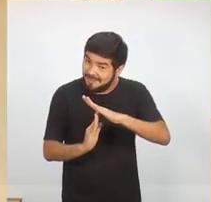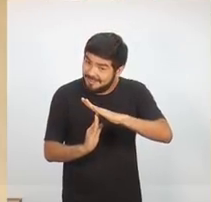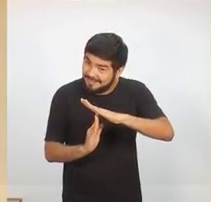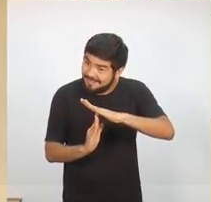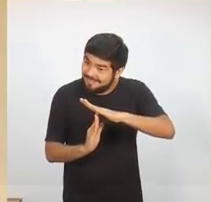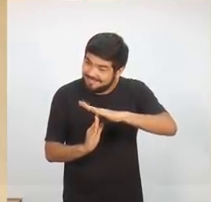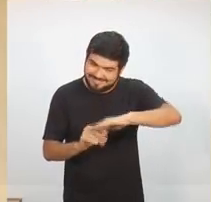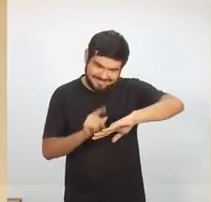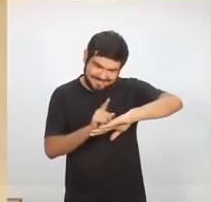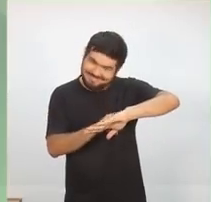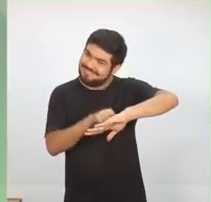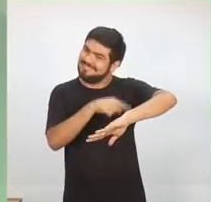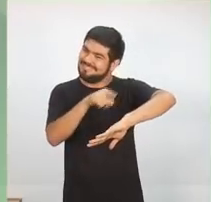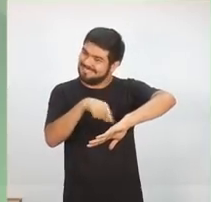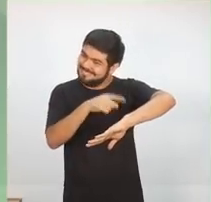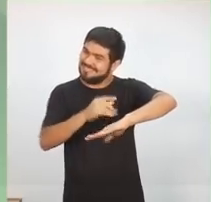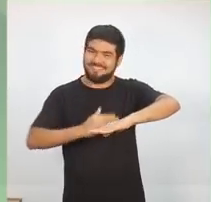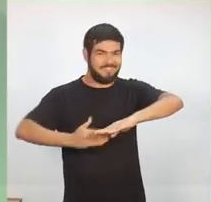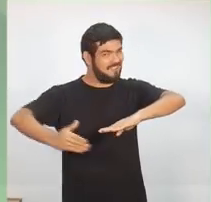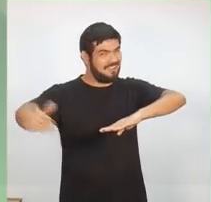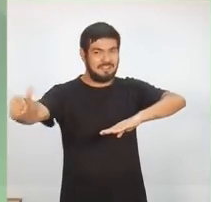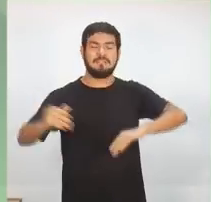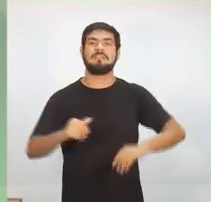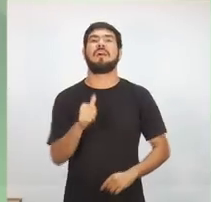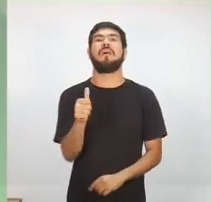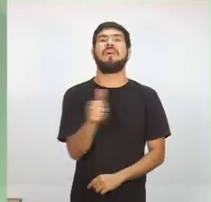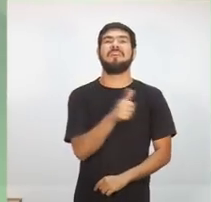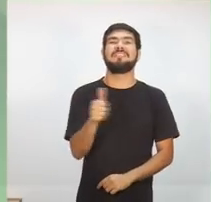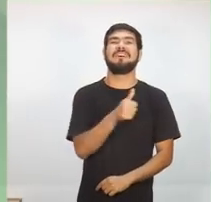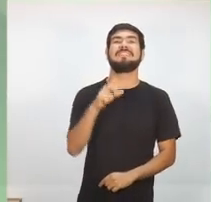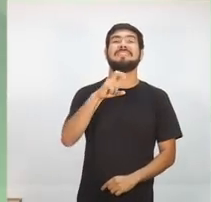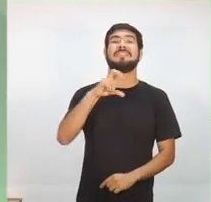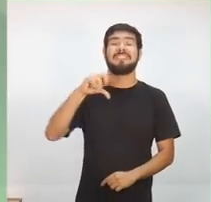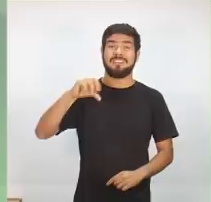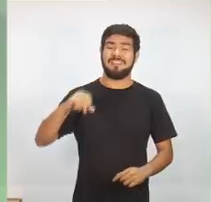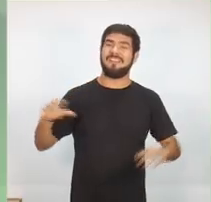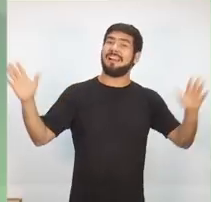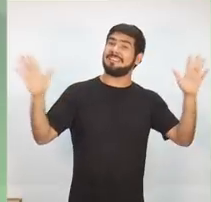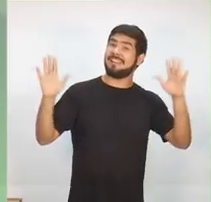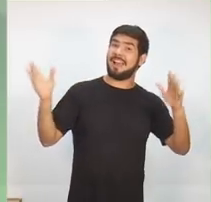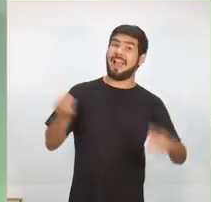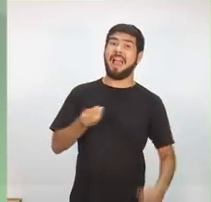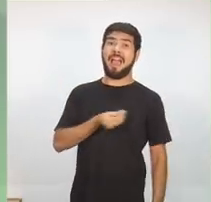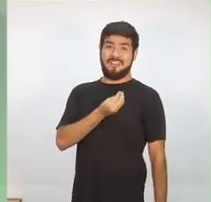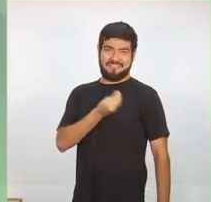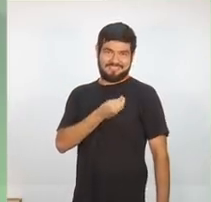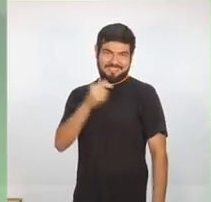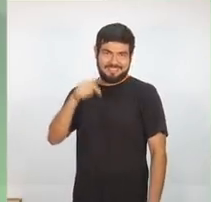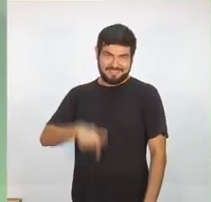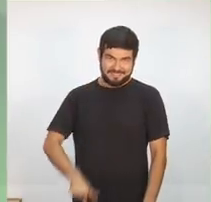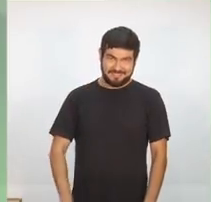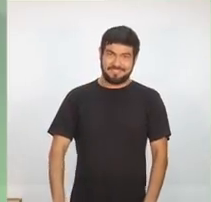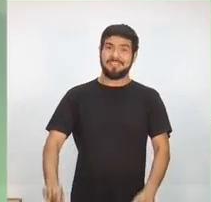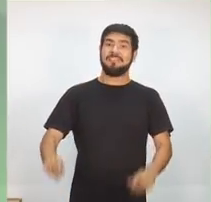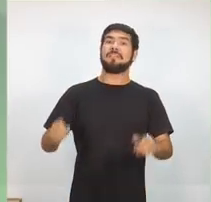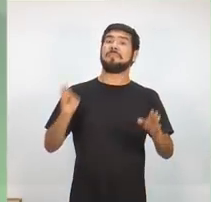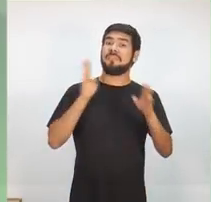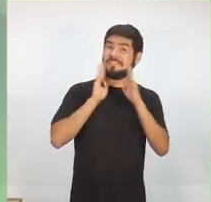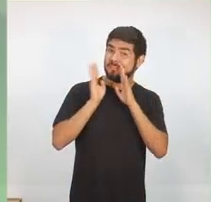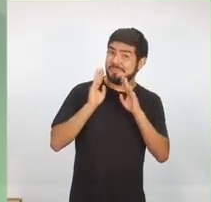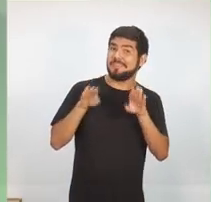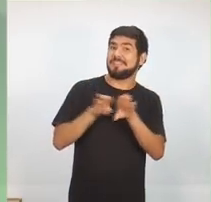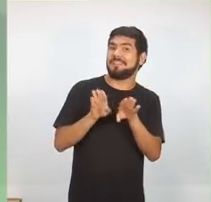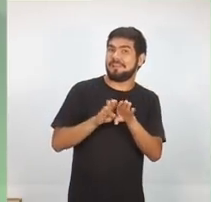vocês correr. São 11 horas e 59 minutos. A gente está ao vivo pelo nosso portal e também pelas nossas redes